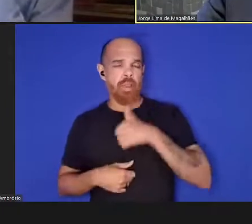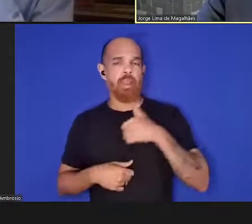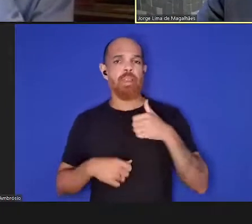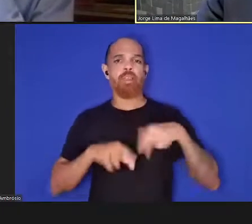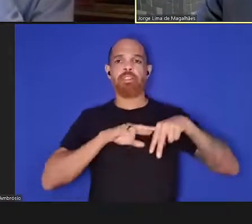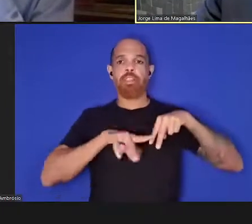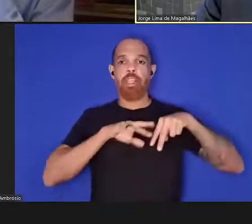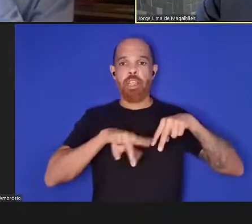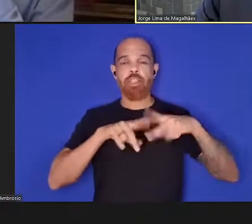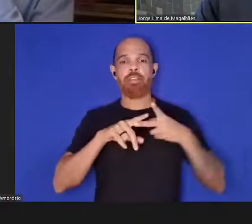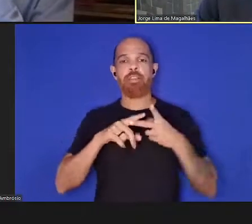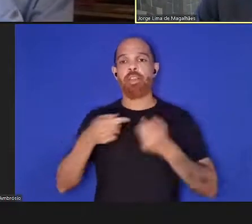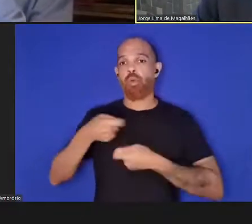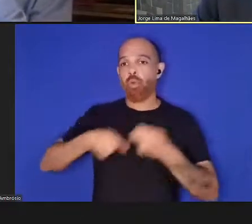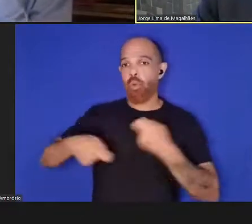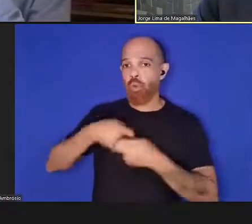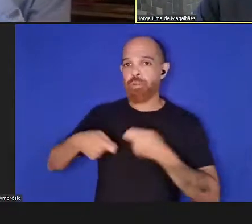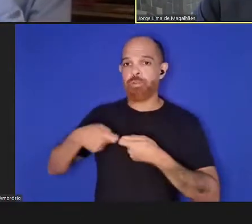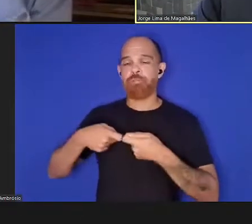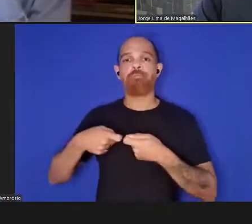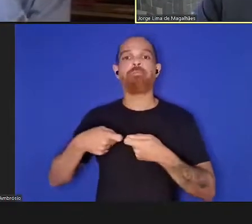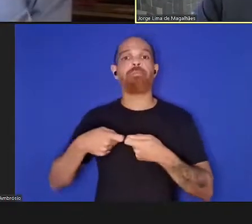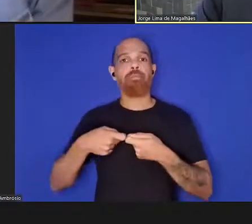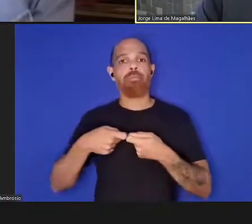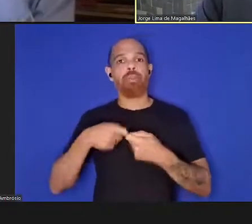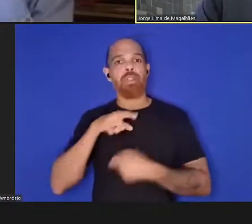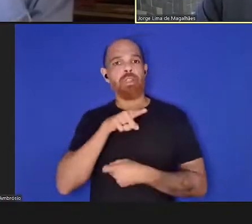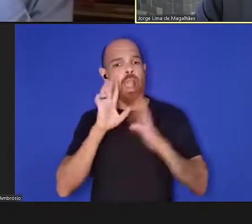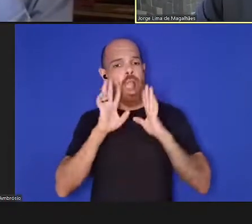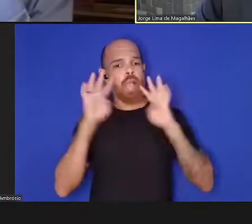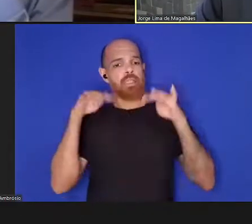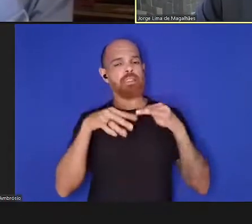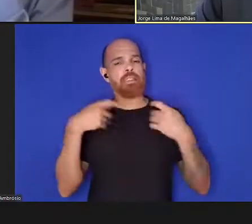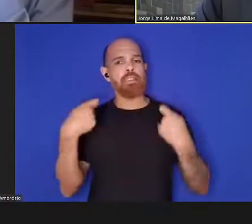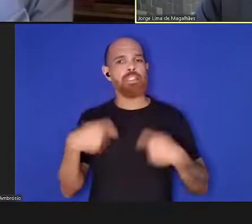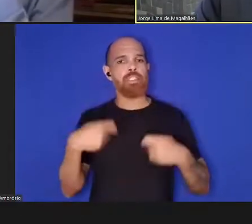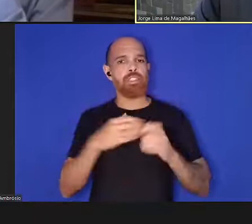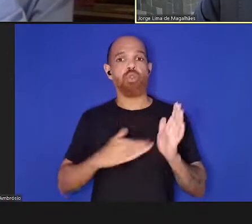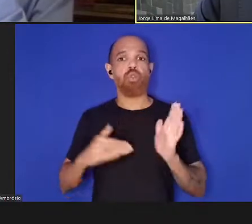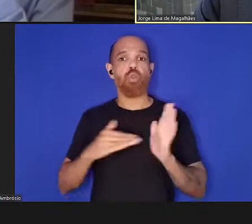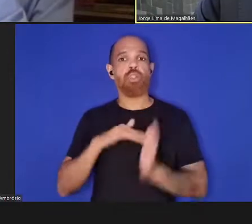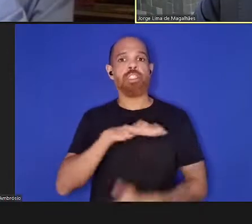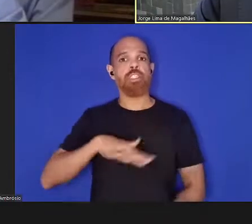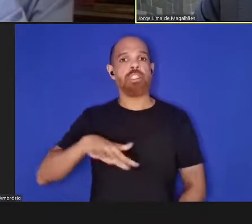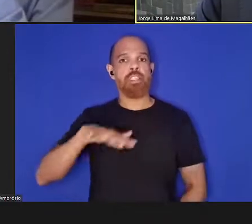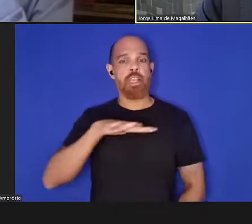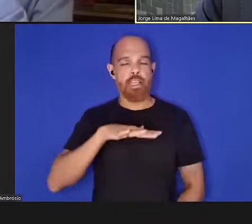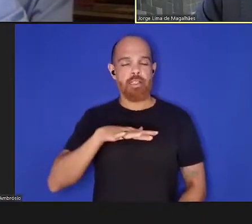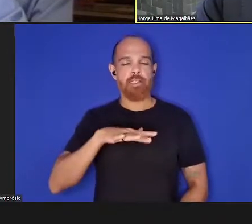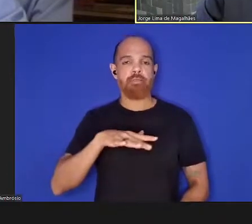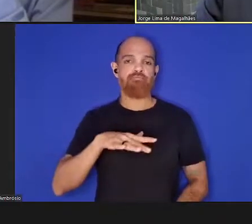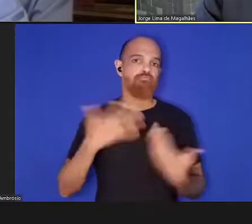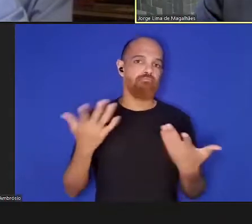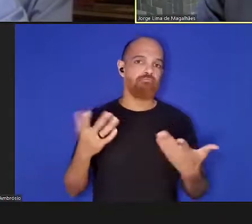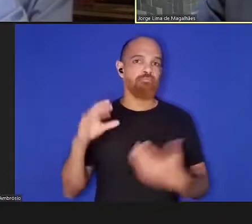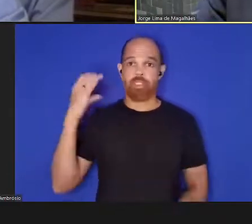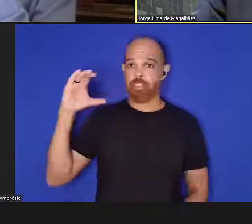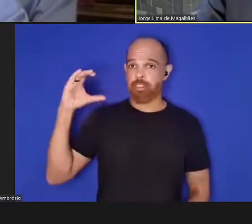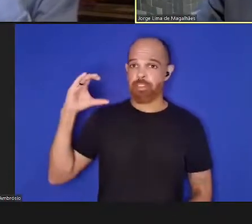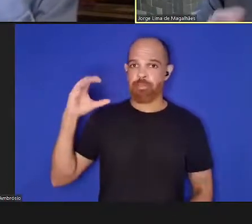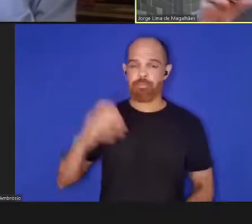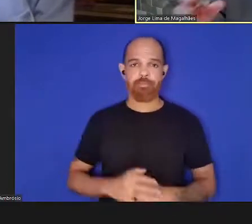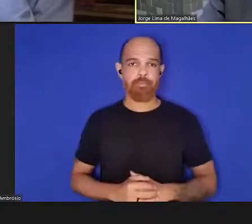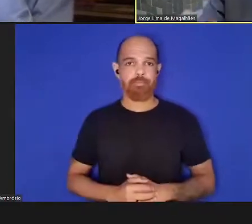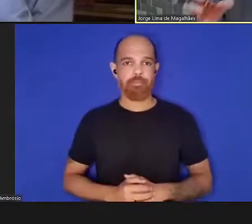economia levando uma atenção necessária de todas as áreas da ciência e nesse